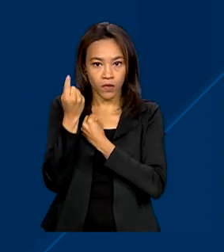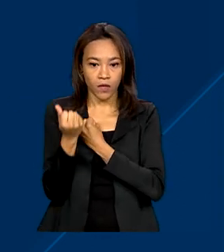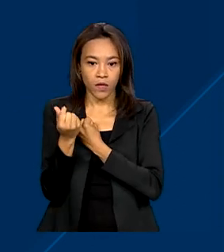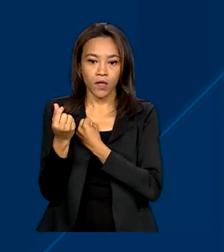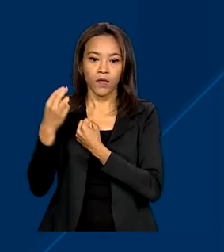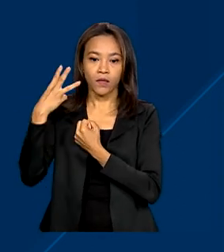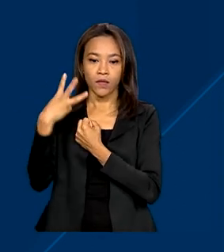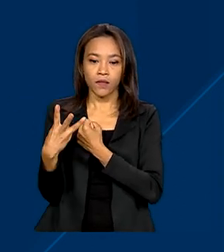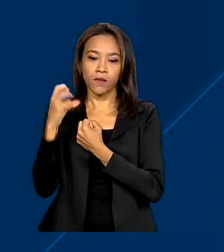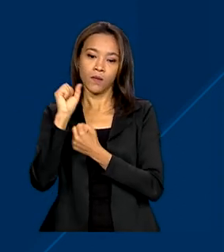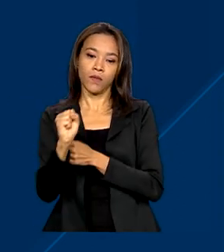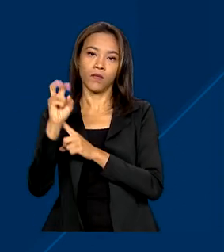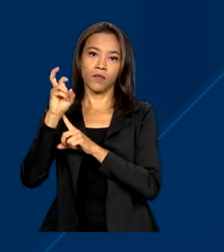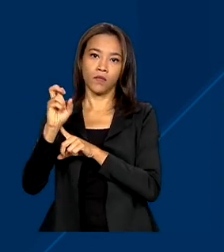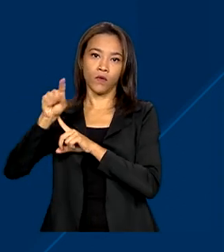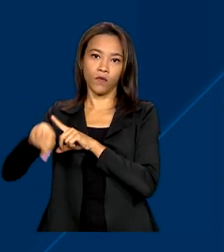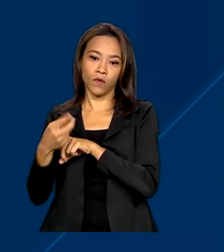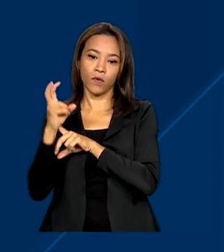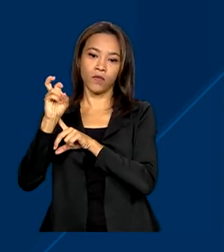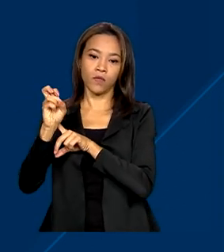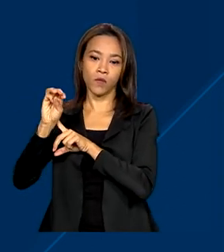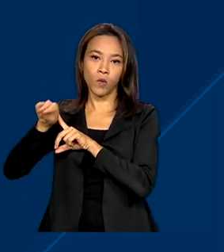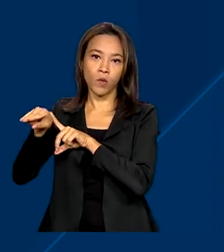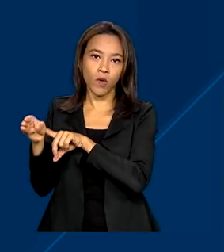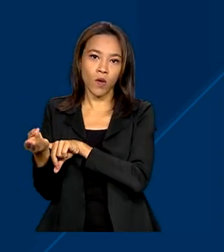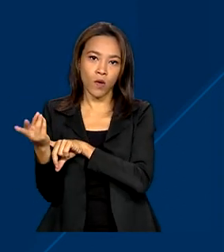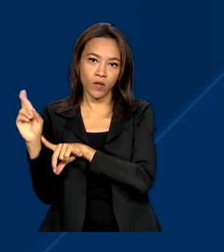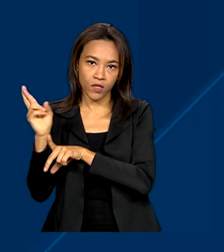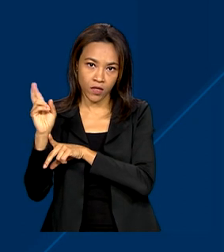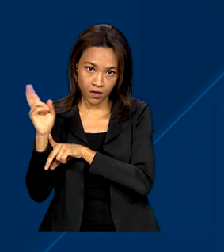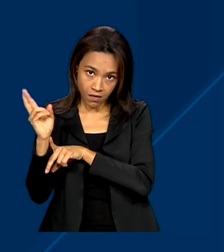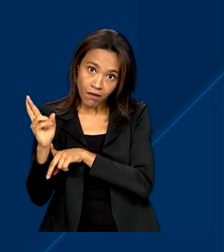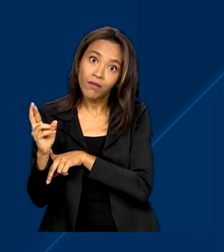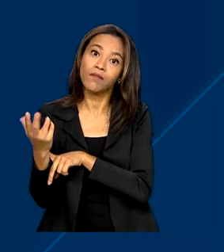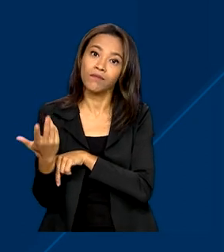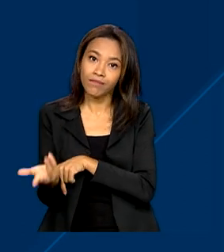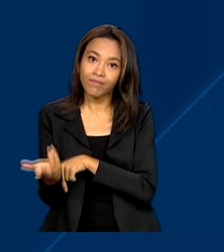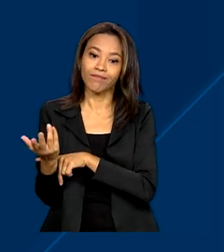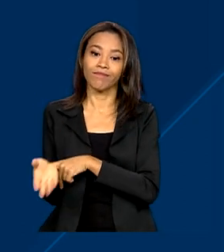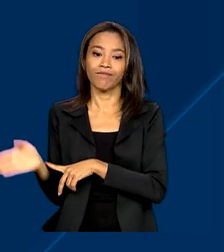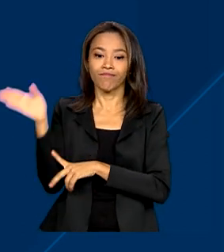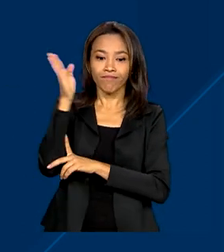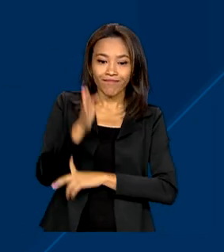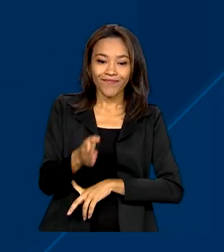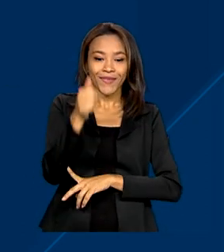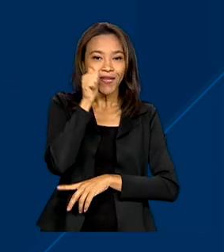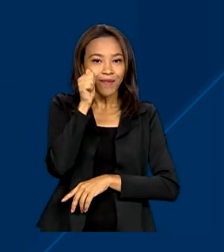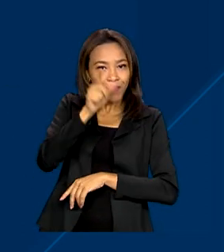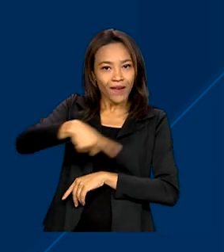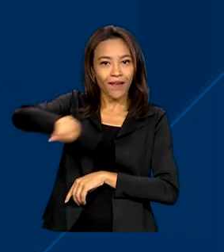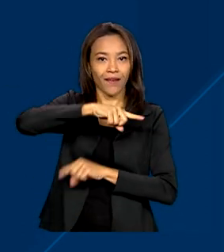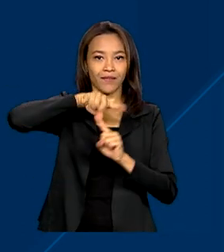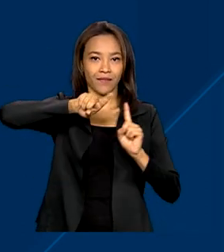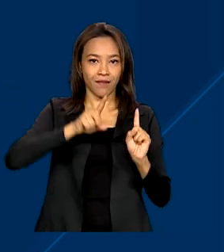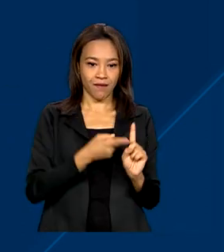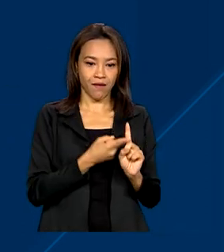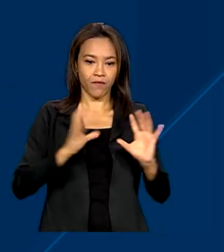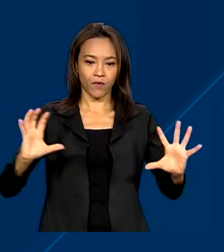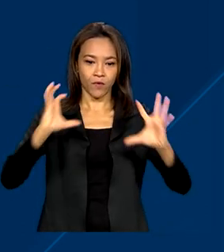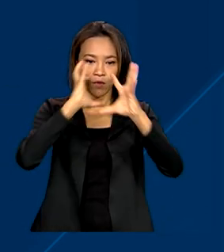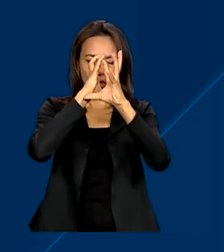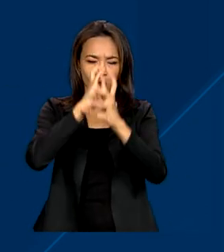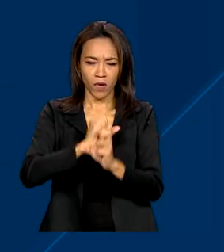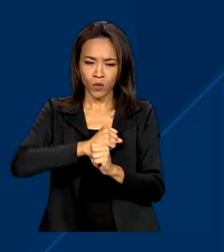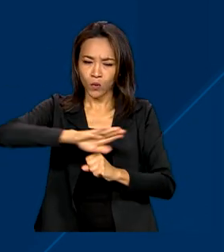385,5 milhões em benefícios. E as gestantes, que somam R